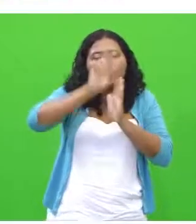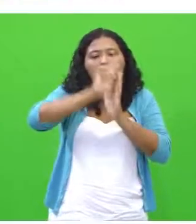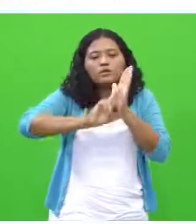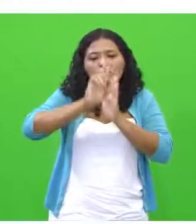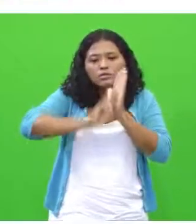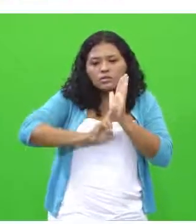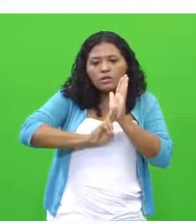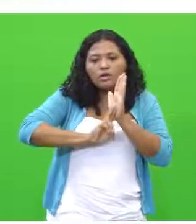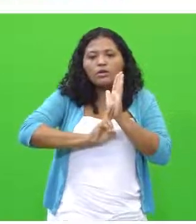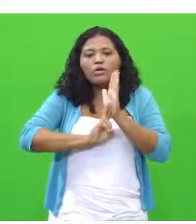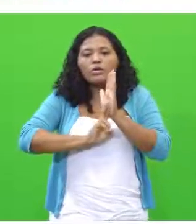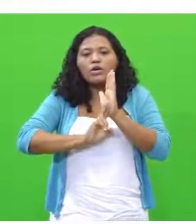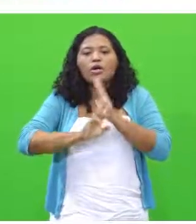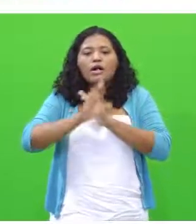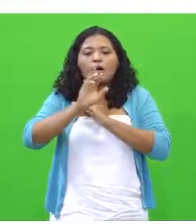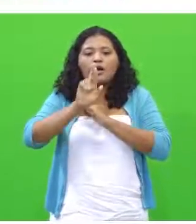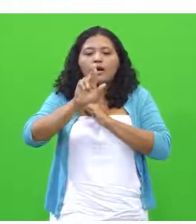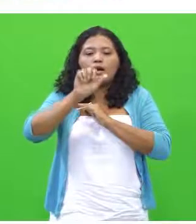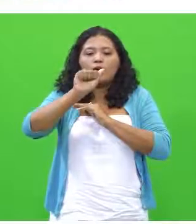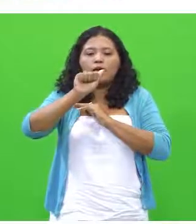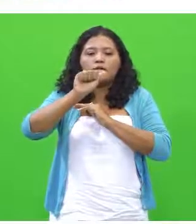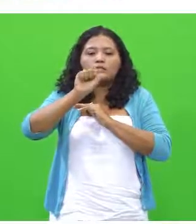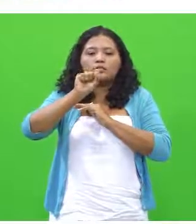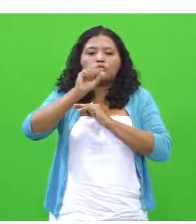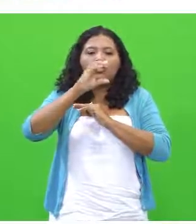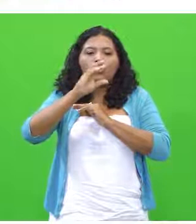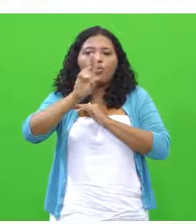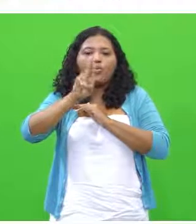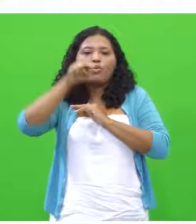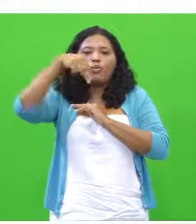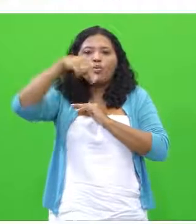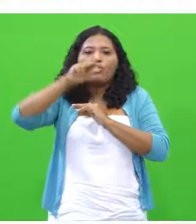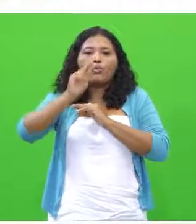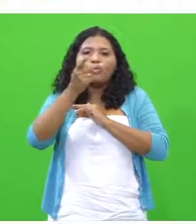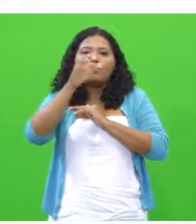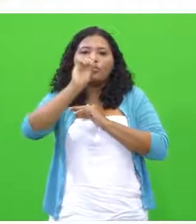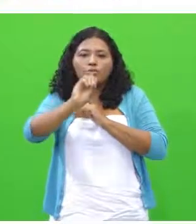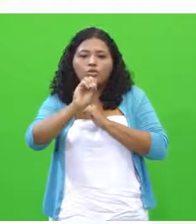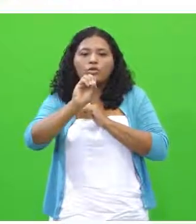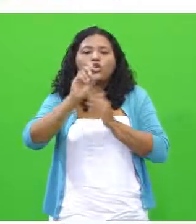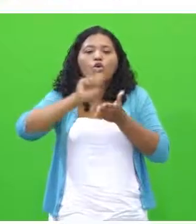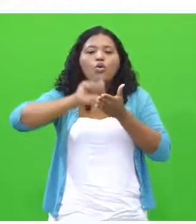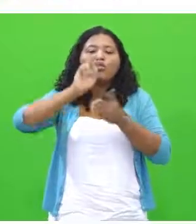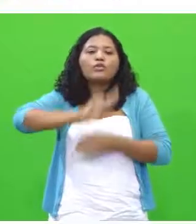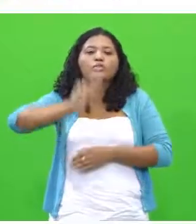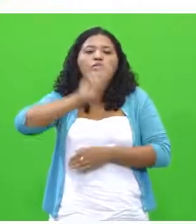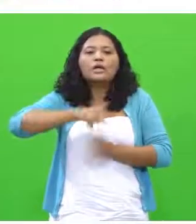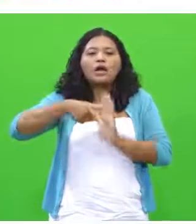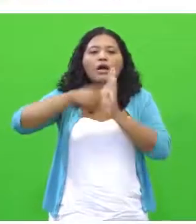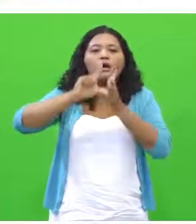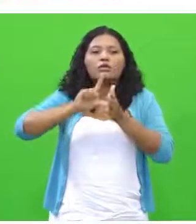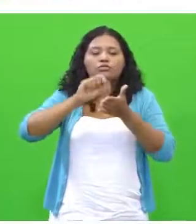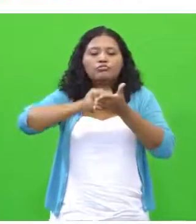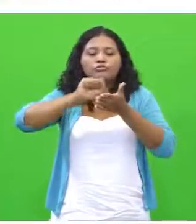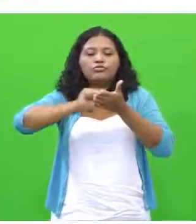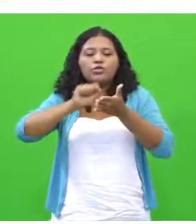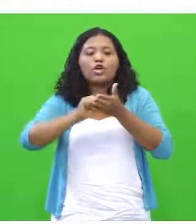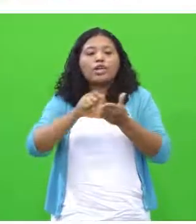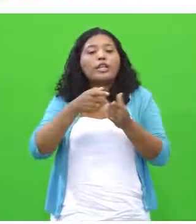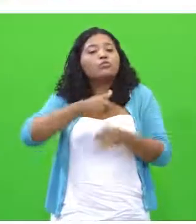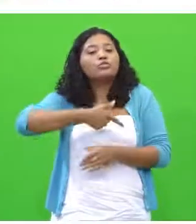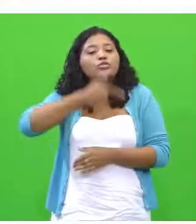forem fazer a transferência do texto definitivo, vocês vão utilizar, vai ter também uma folha que ela é